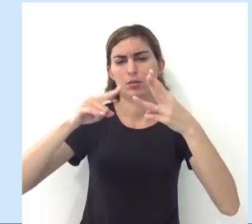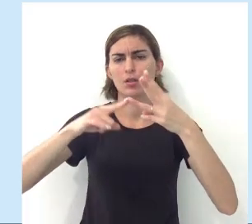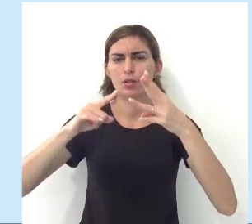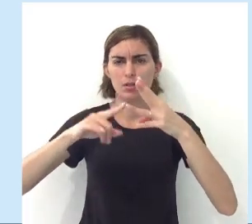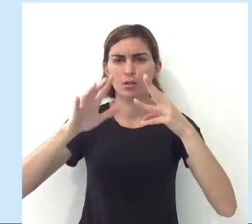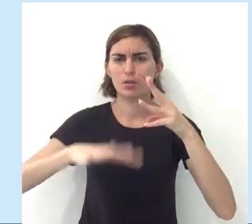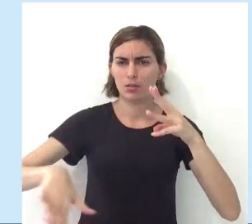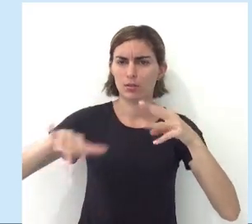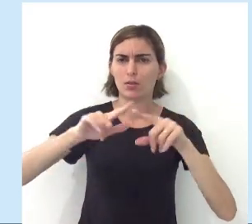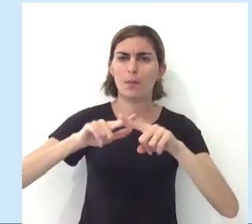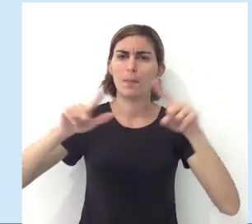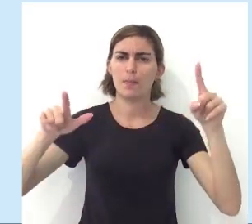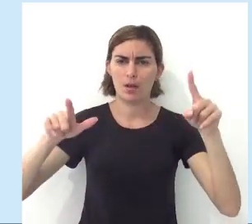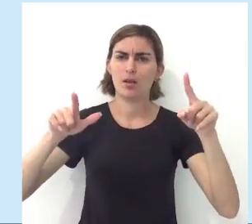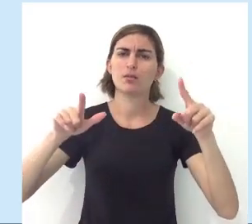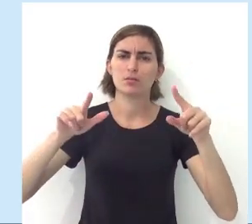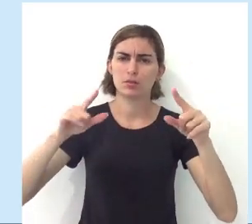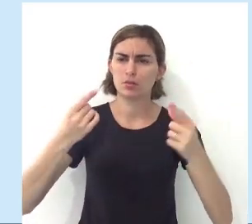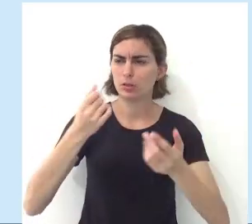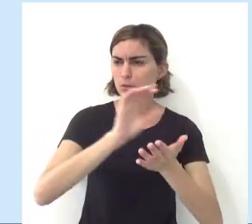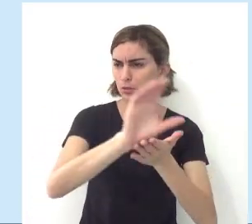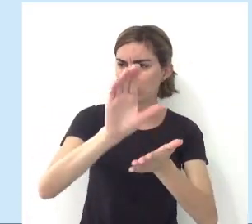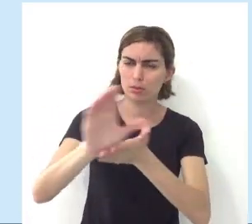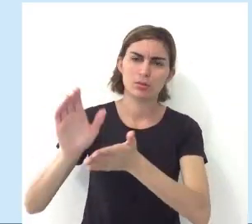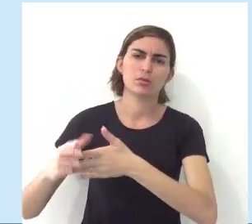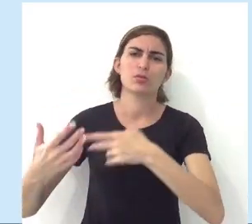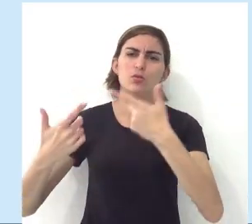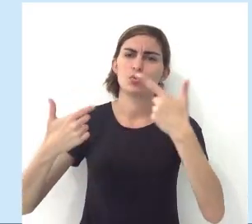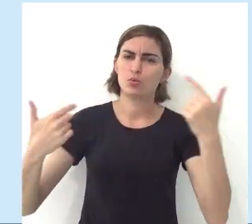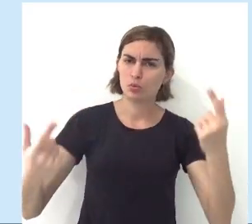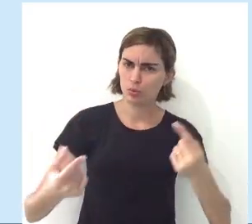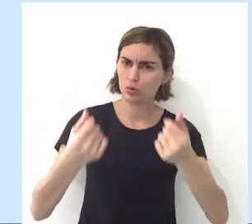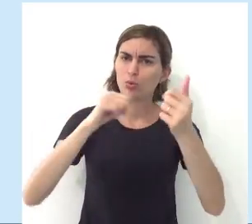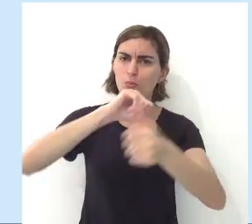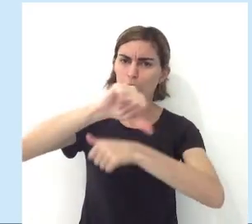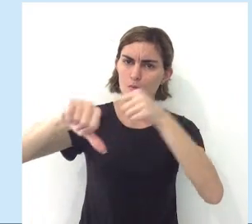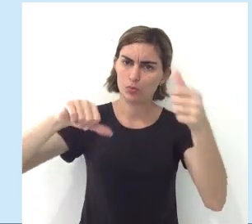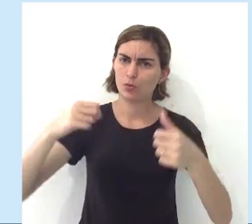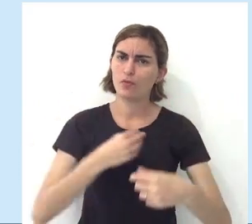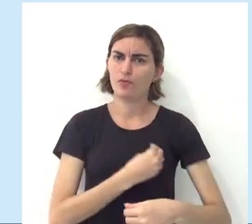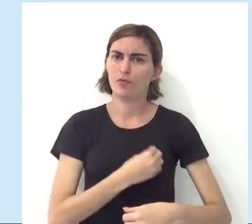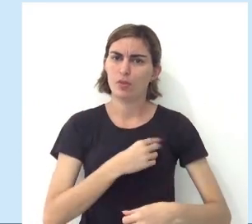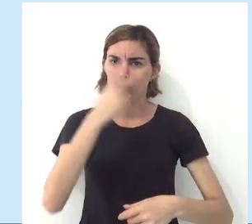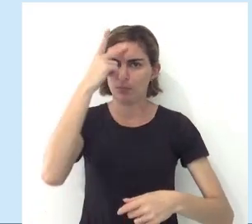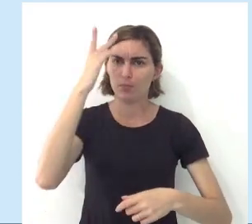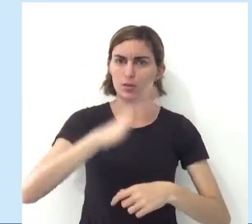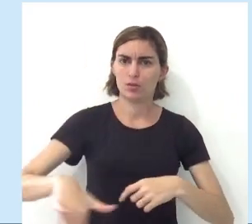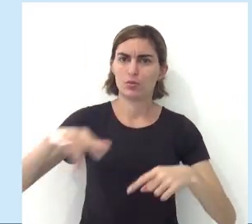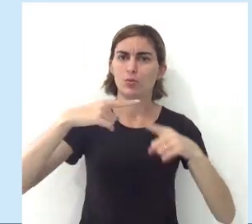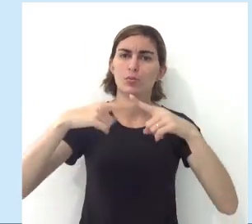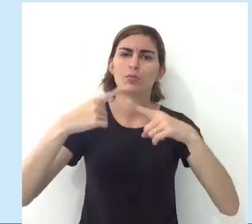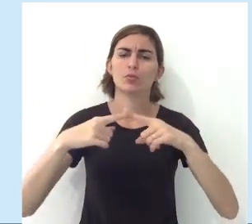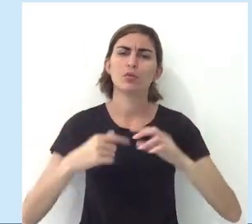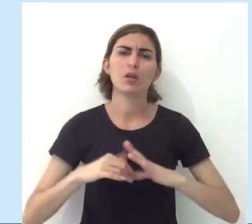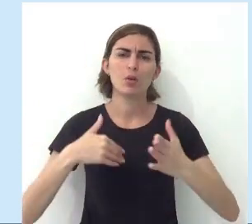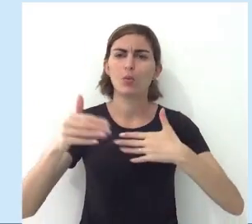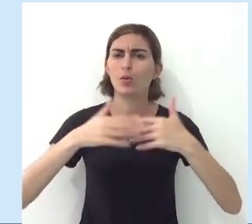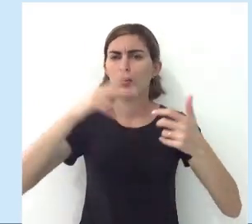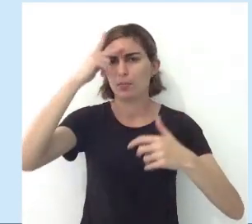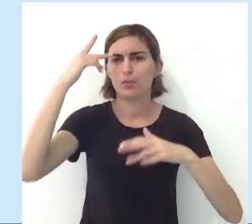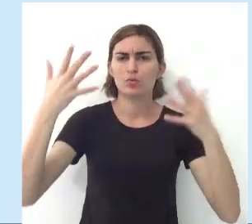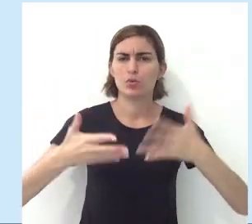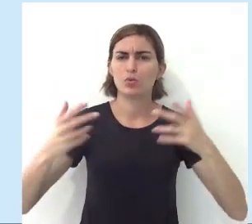o setor terciário é o setor que mais gera investimentos, que mais gera transformação na vida das pessoas. Por quê?